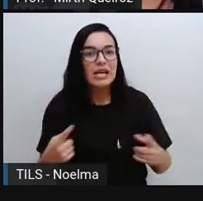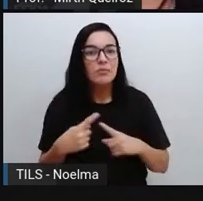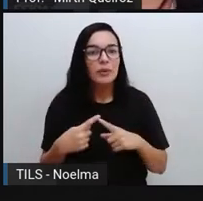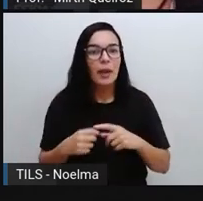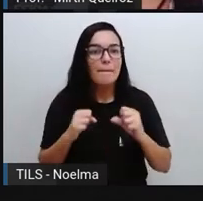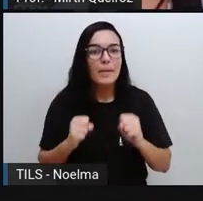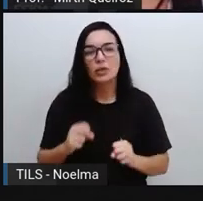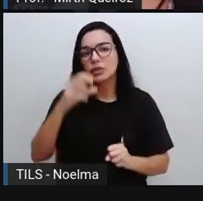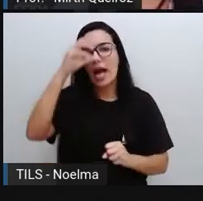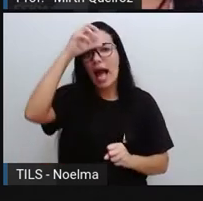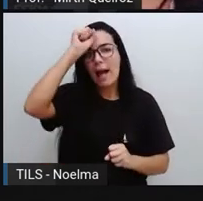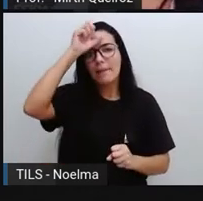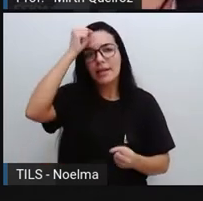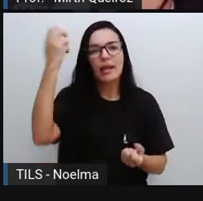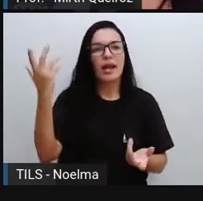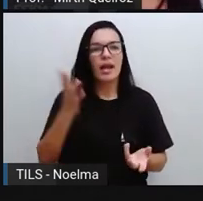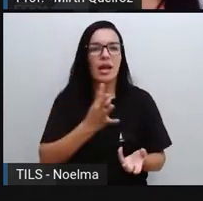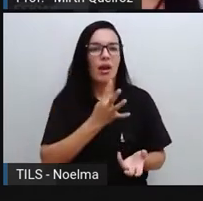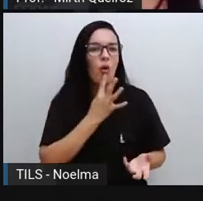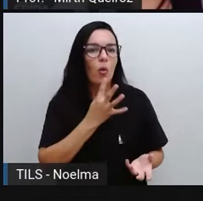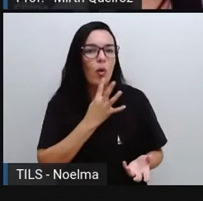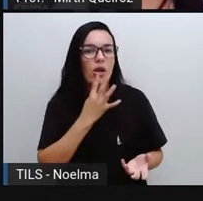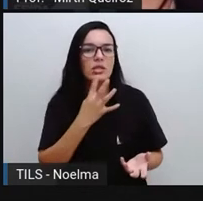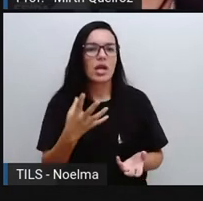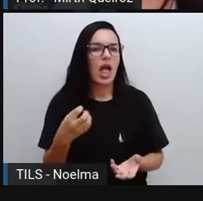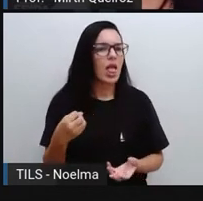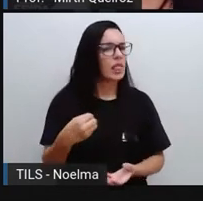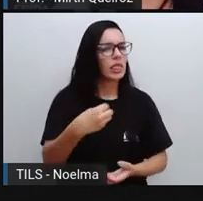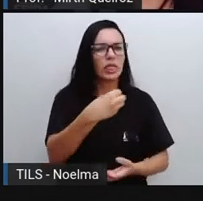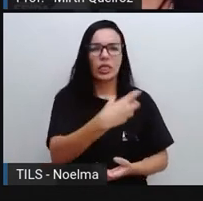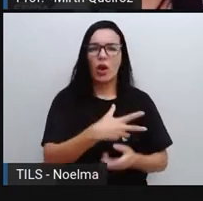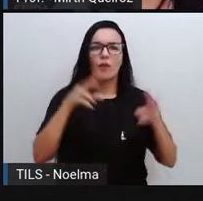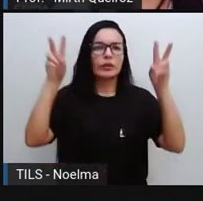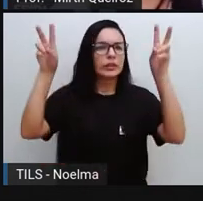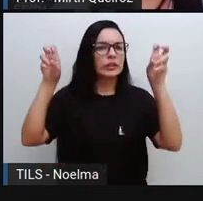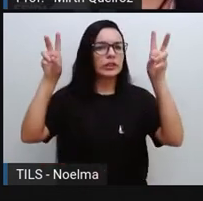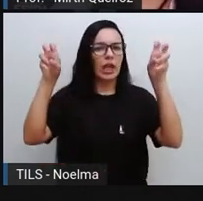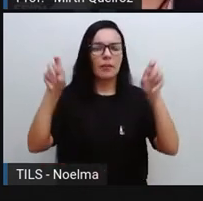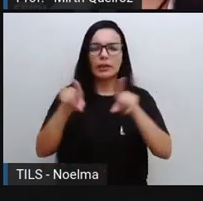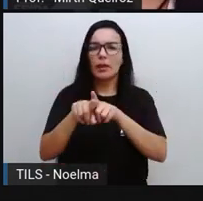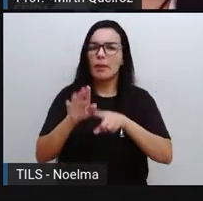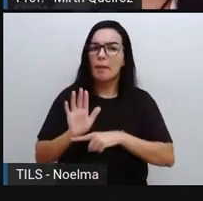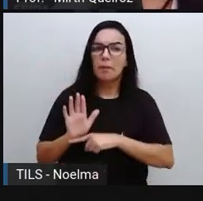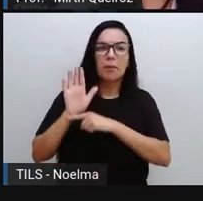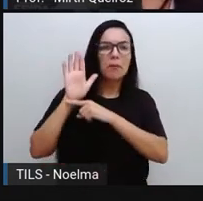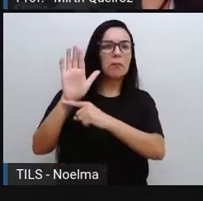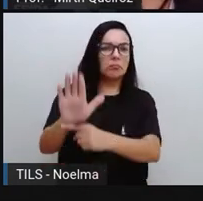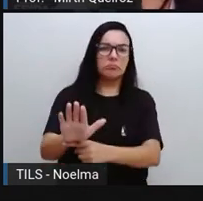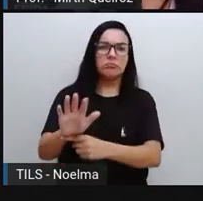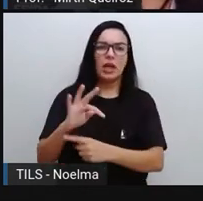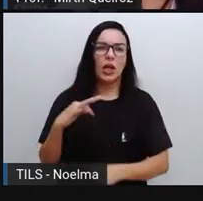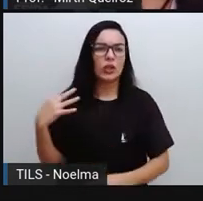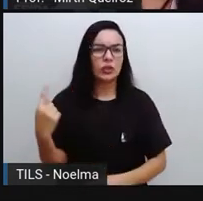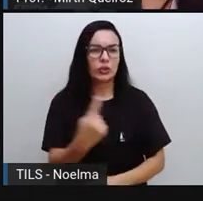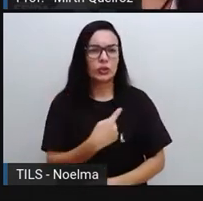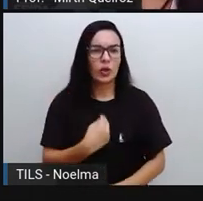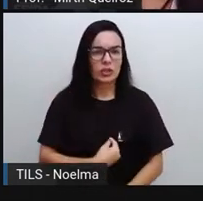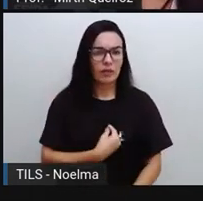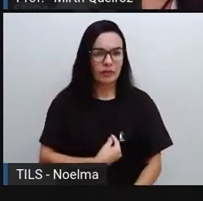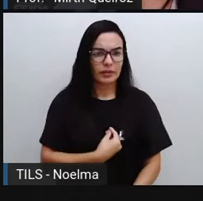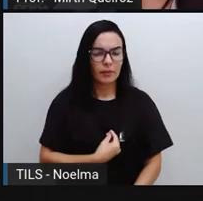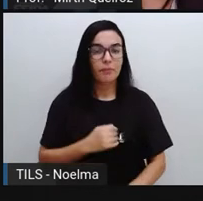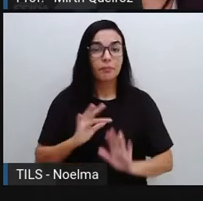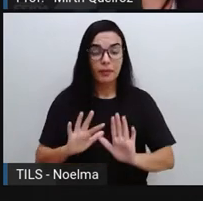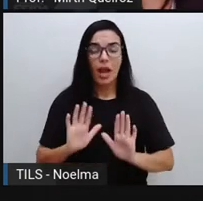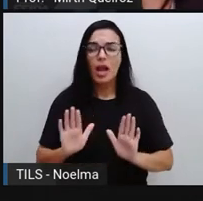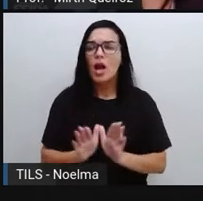novas coisas que vêm também a favorecer na nossa vida. Qual é o